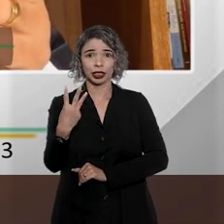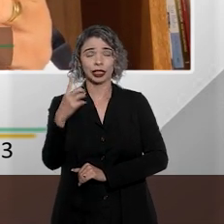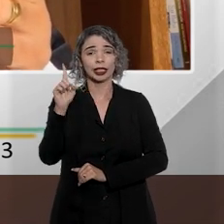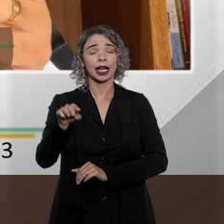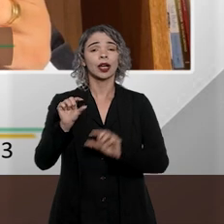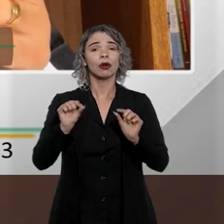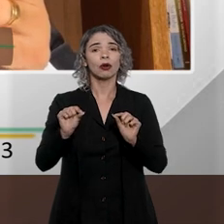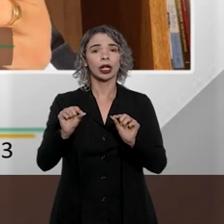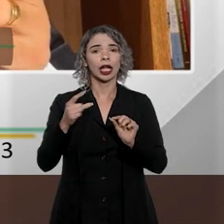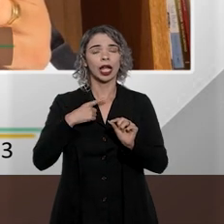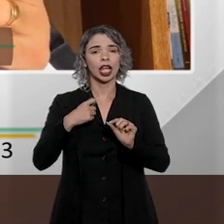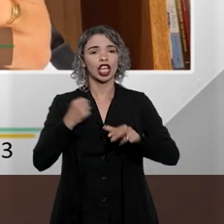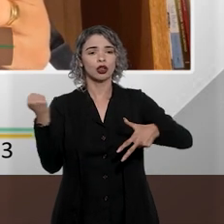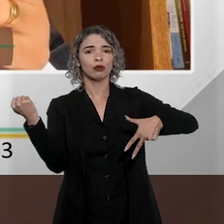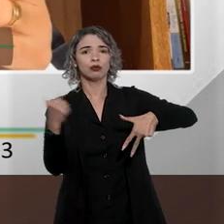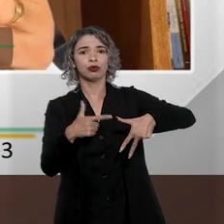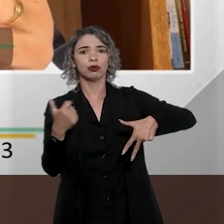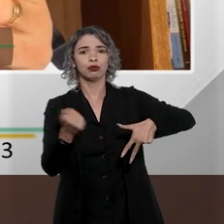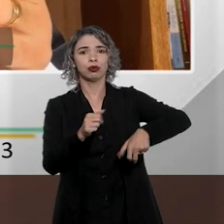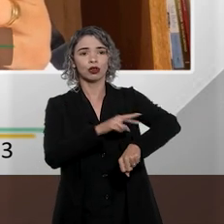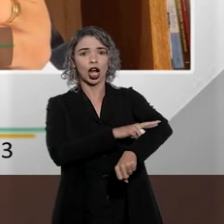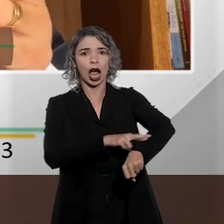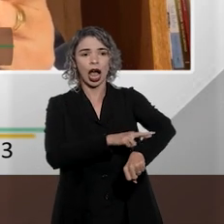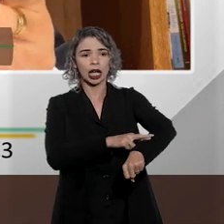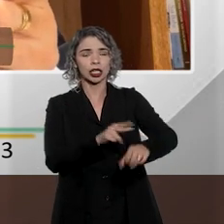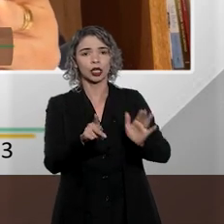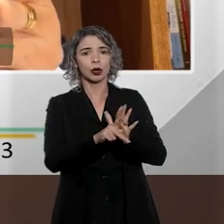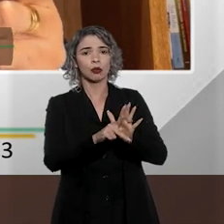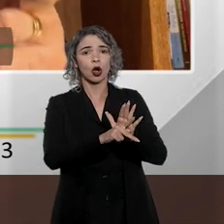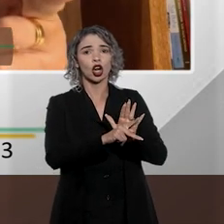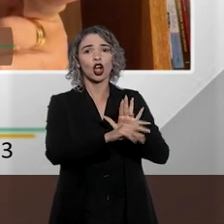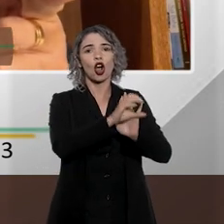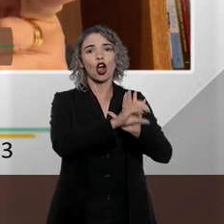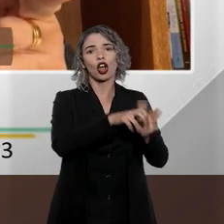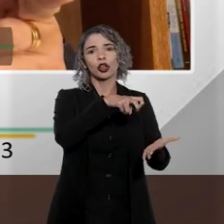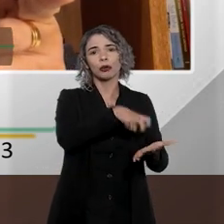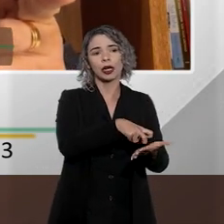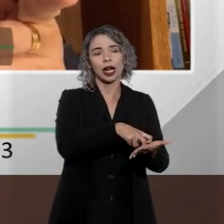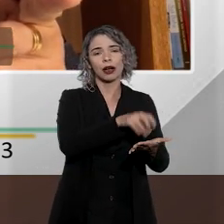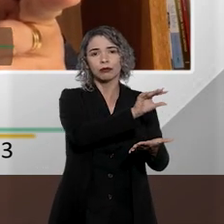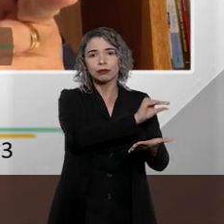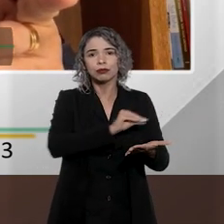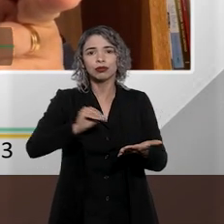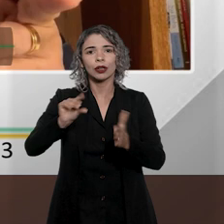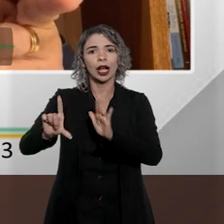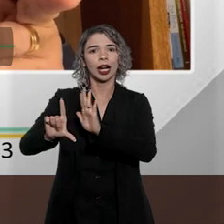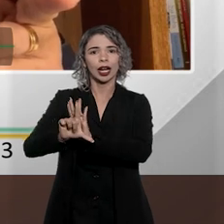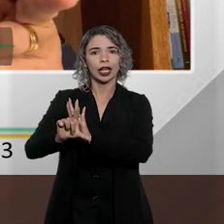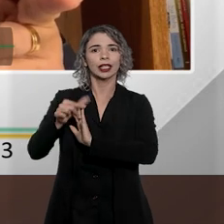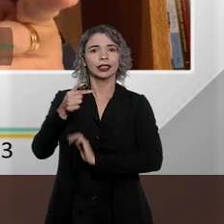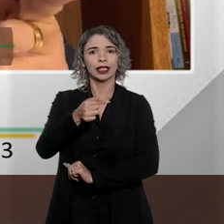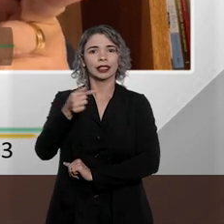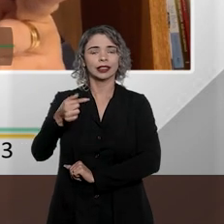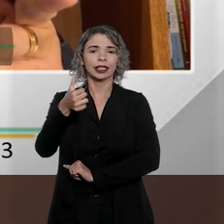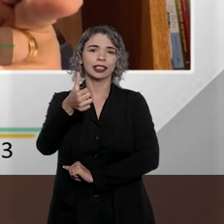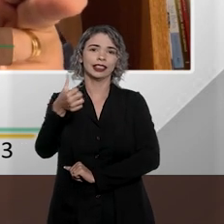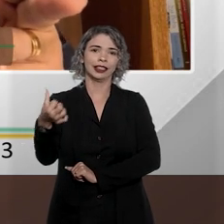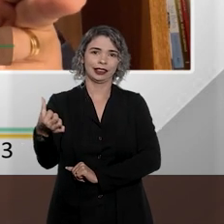deslocar a injúria racial de dentro do Código Penal para dentro da lei 7.716,